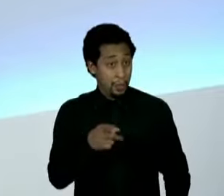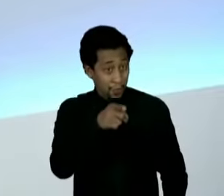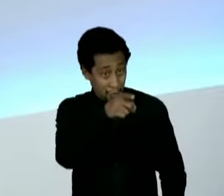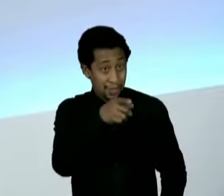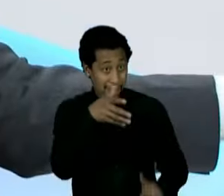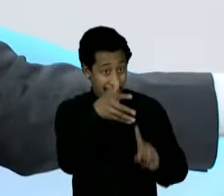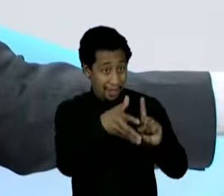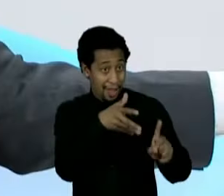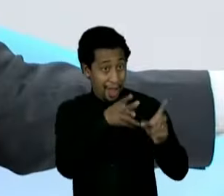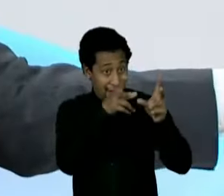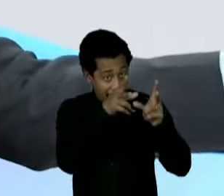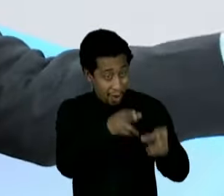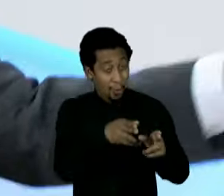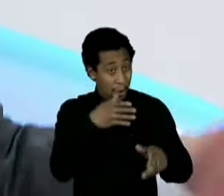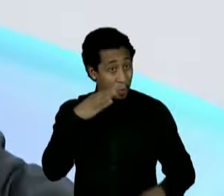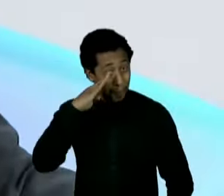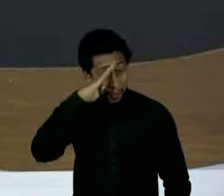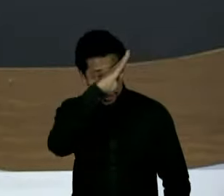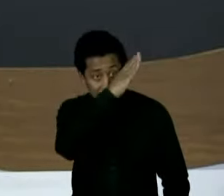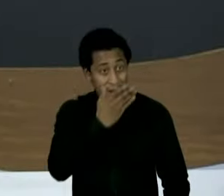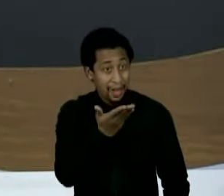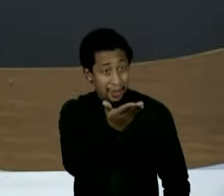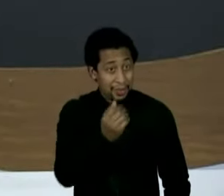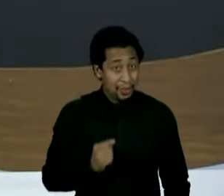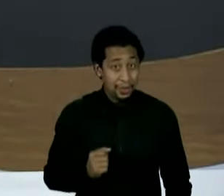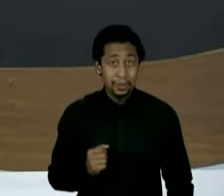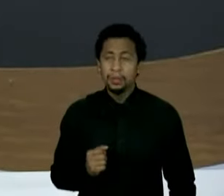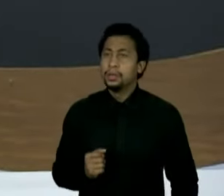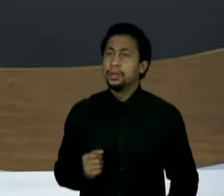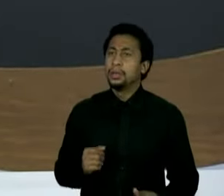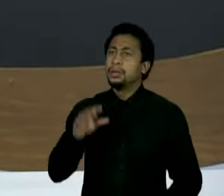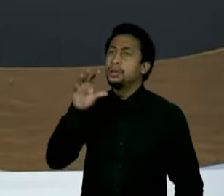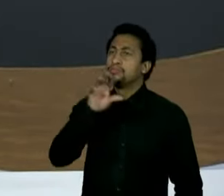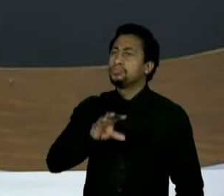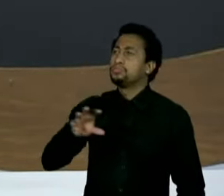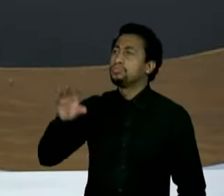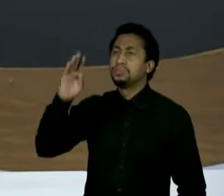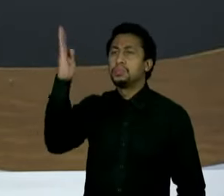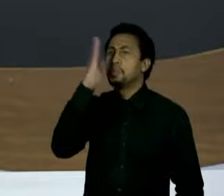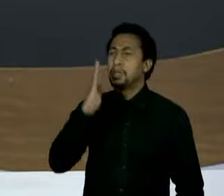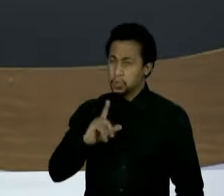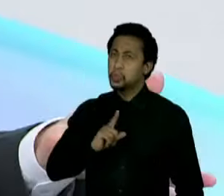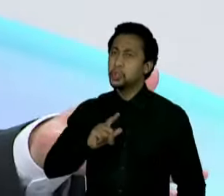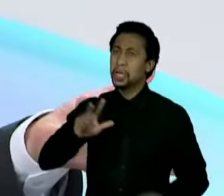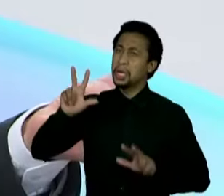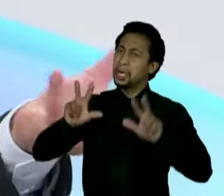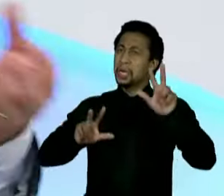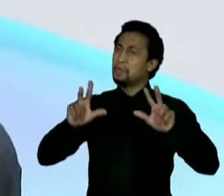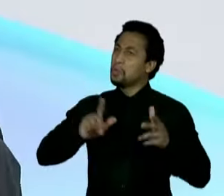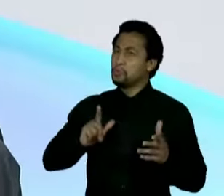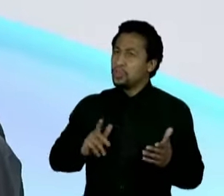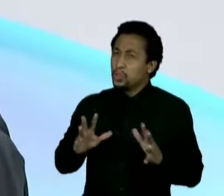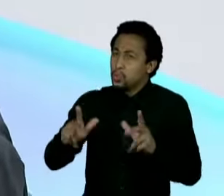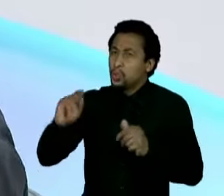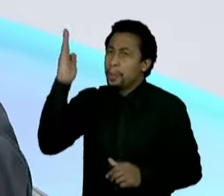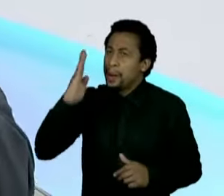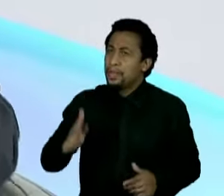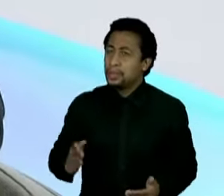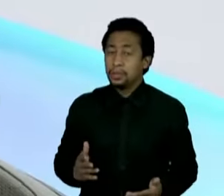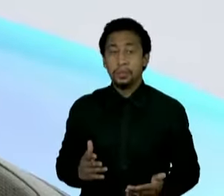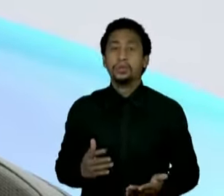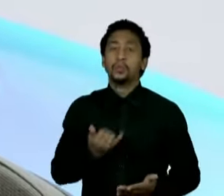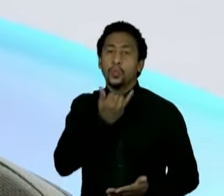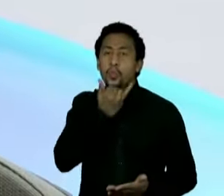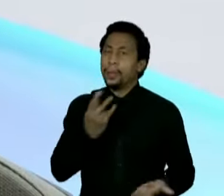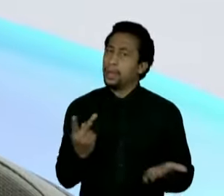nesse ponto, o Bolsonaro está certo, Houve em vários lugares do país e naquela ocasião, caso conforme... Eu sei, mas está errado, Vera. Se eu me proponho